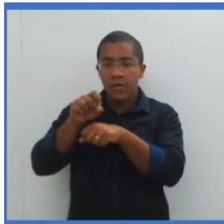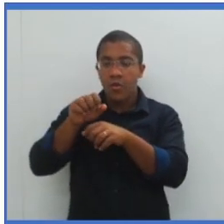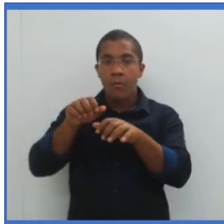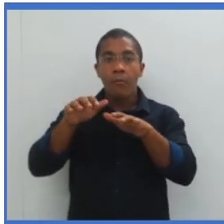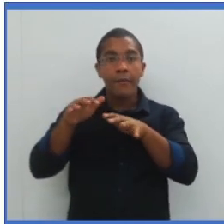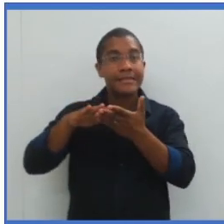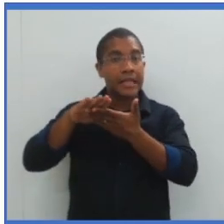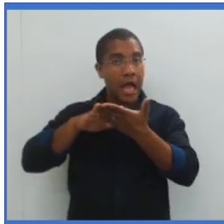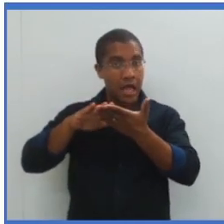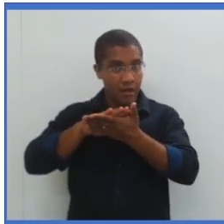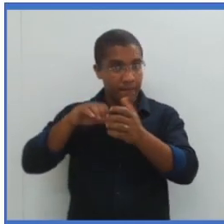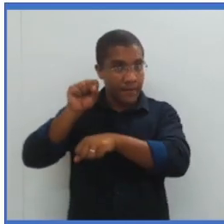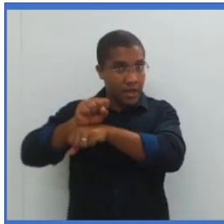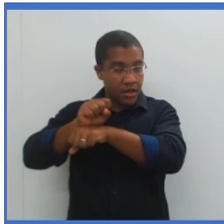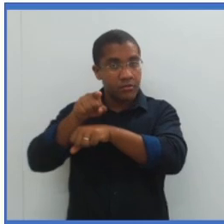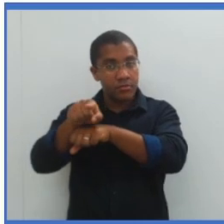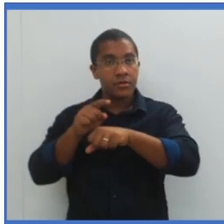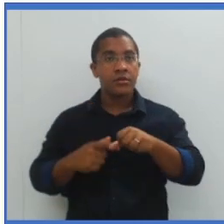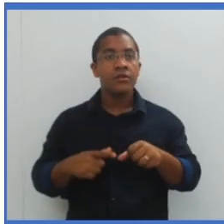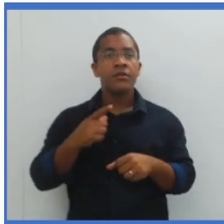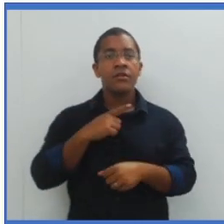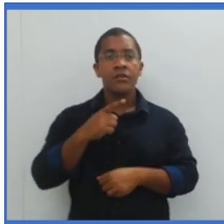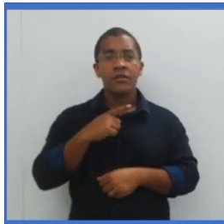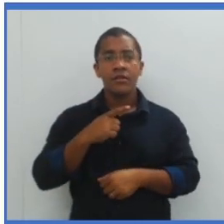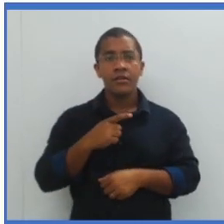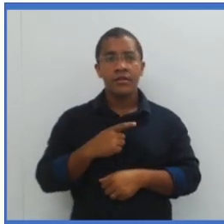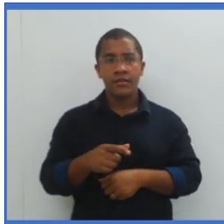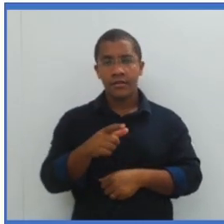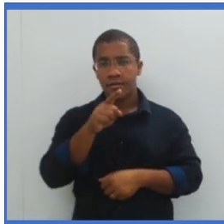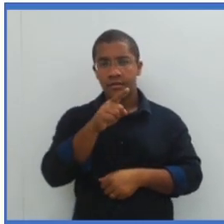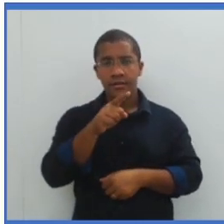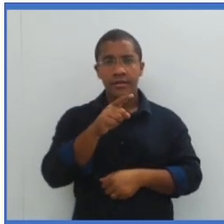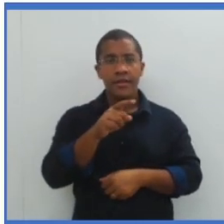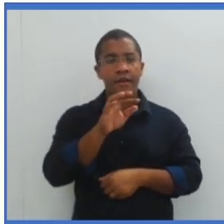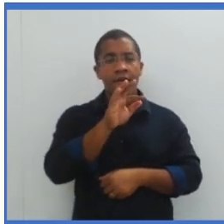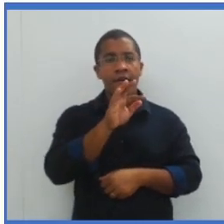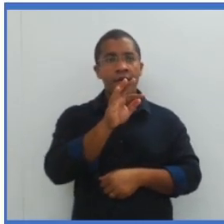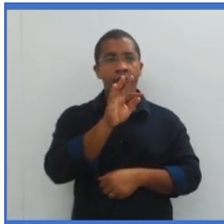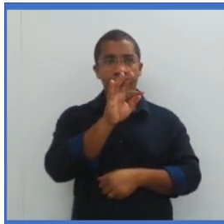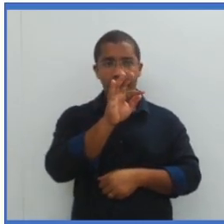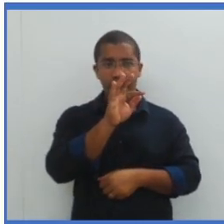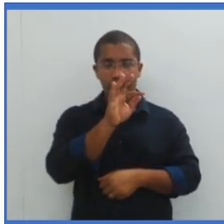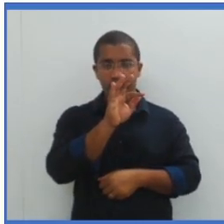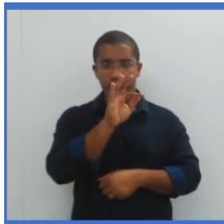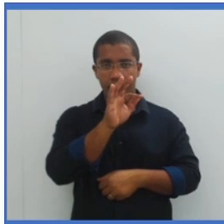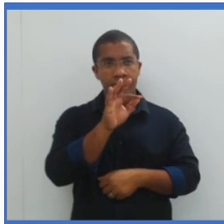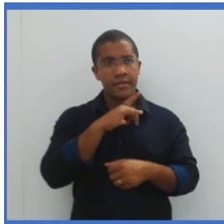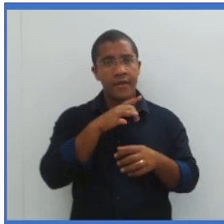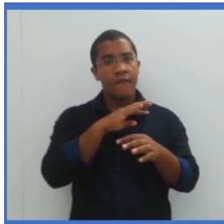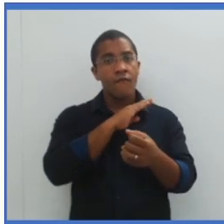move. Eu tenho o aplicador da força, que é